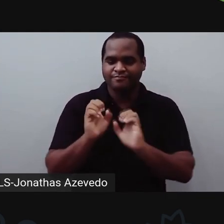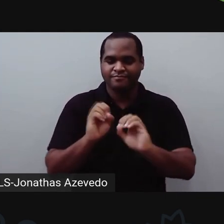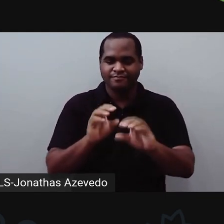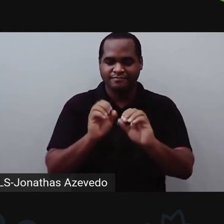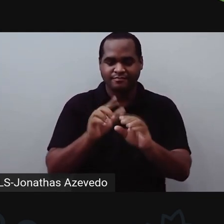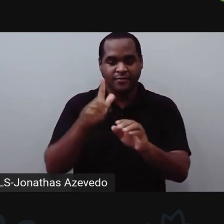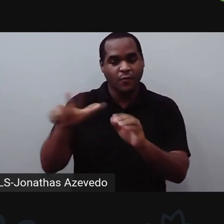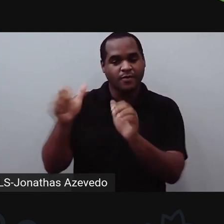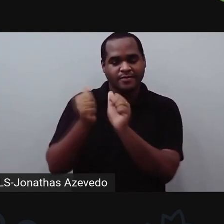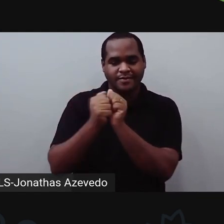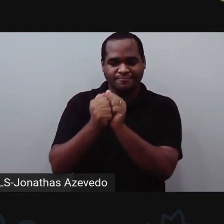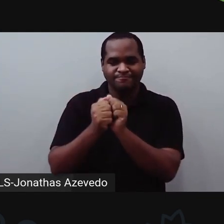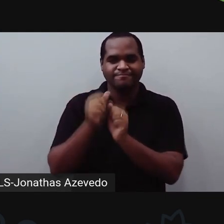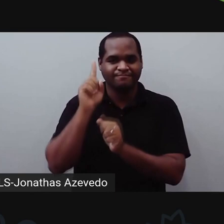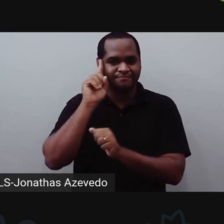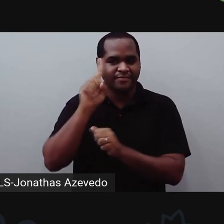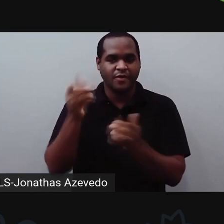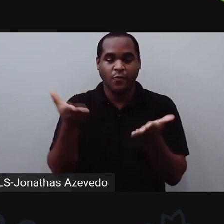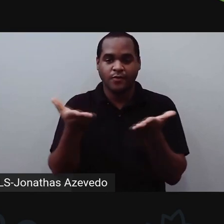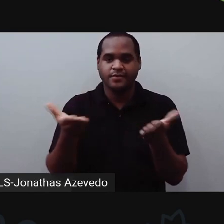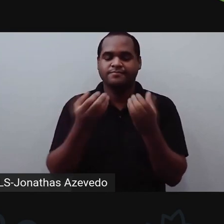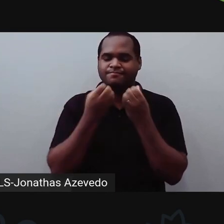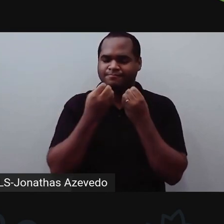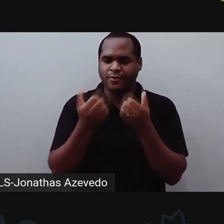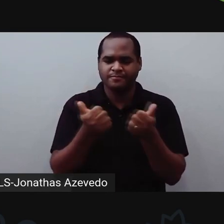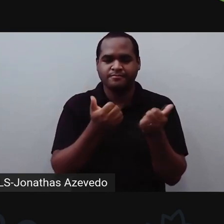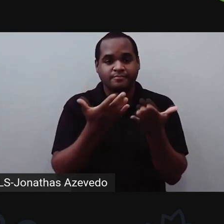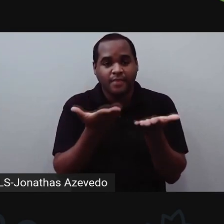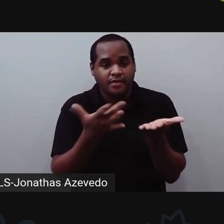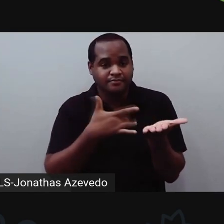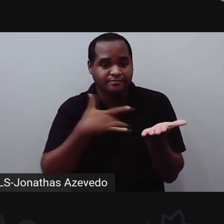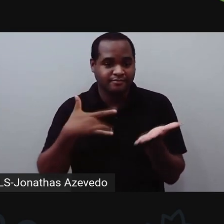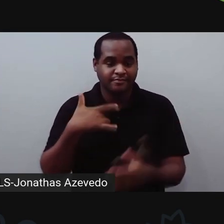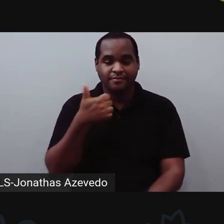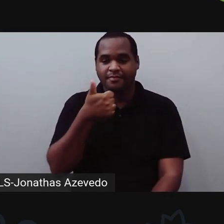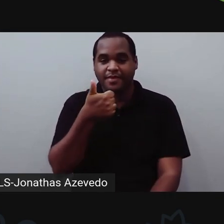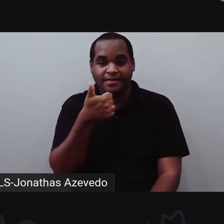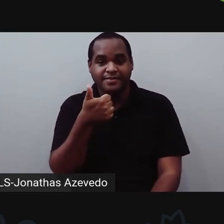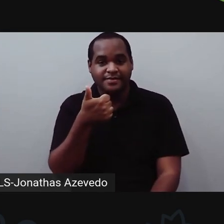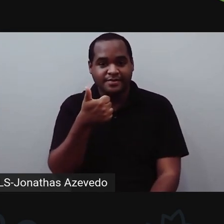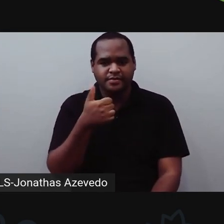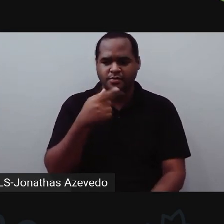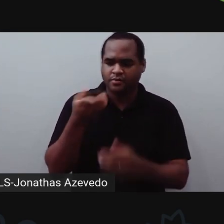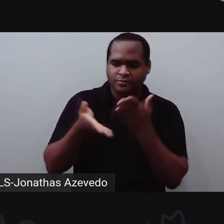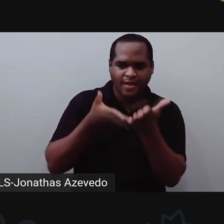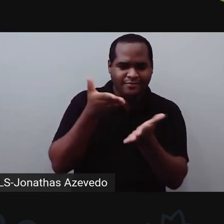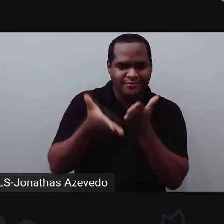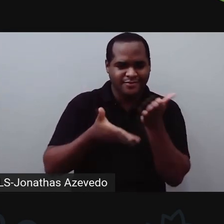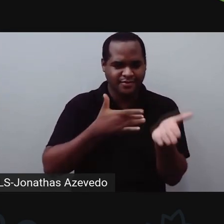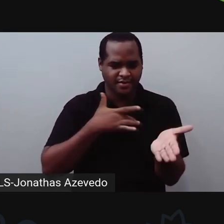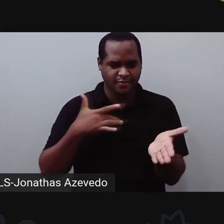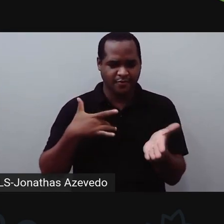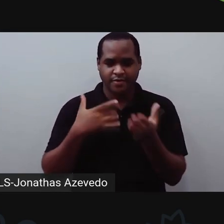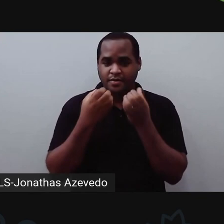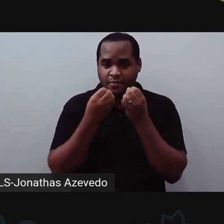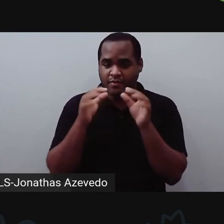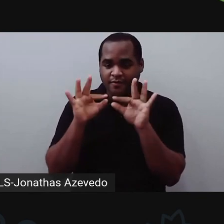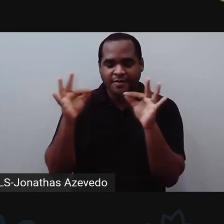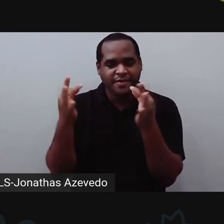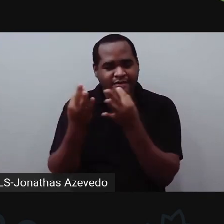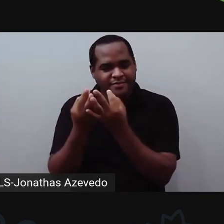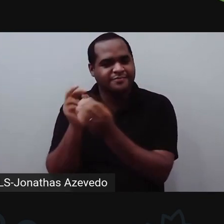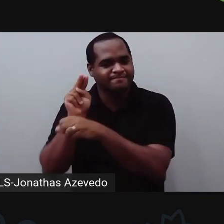nesse dia de hoje. E aí, como vocês estão? Estão bem? Se cuidando e cuidando da sua família